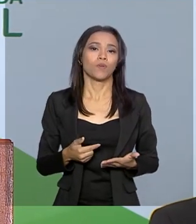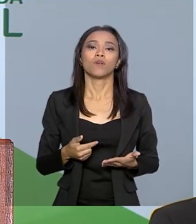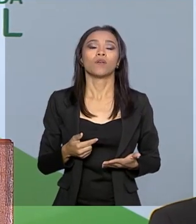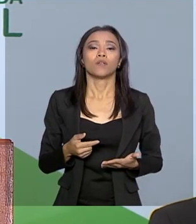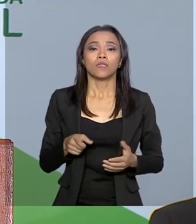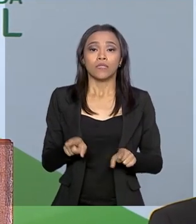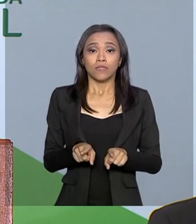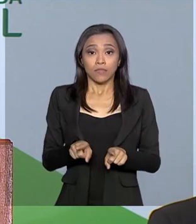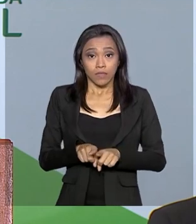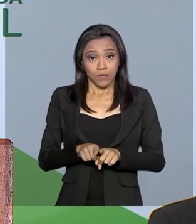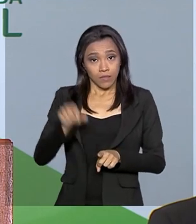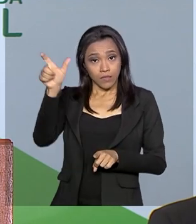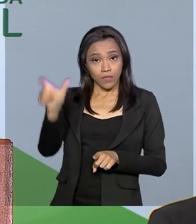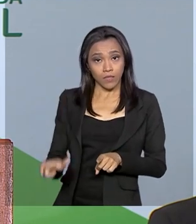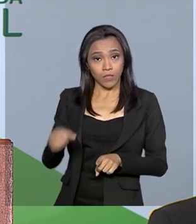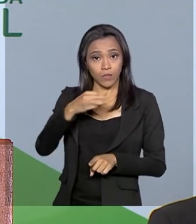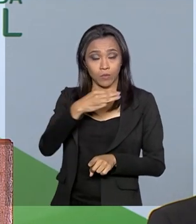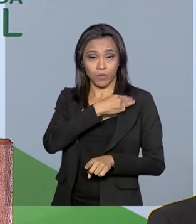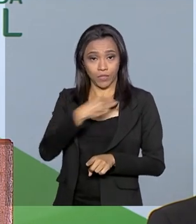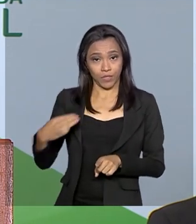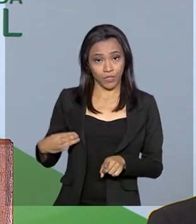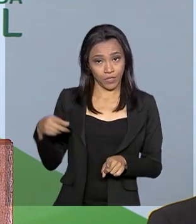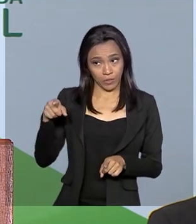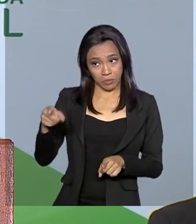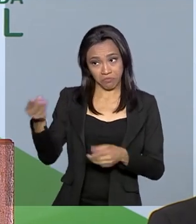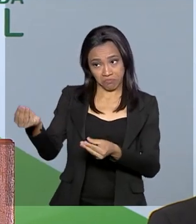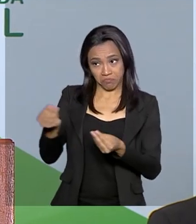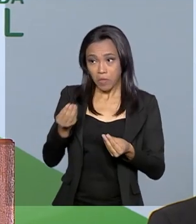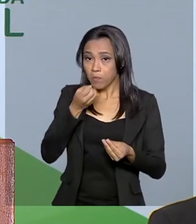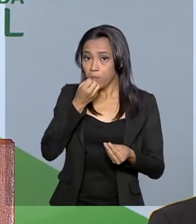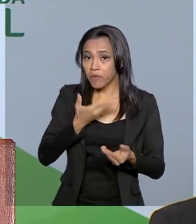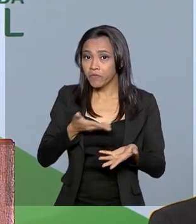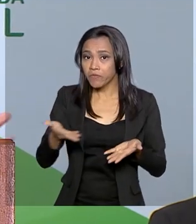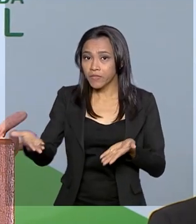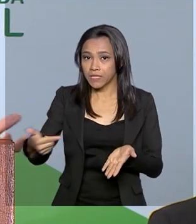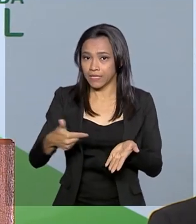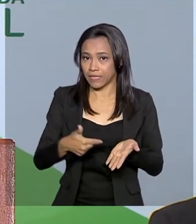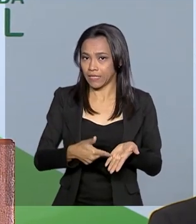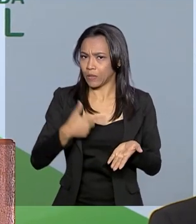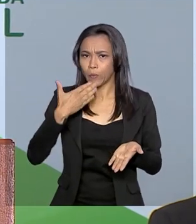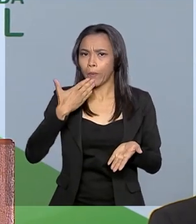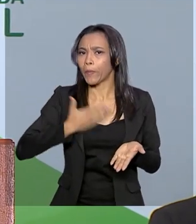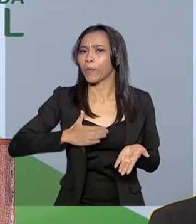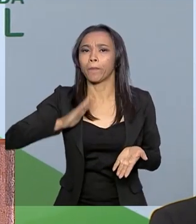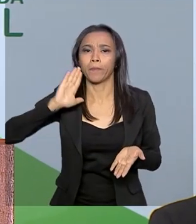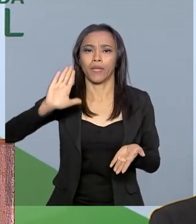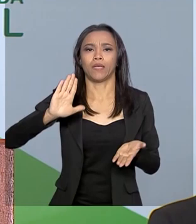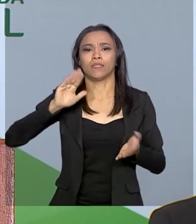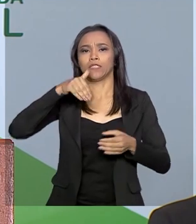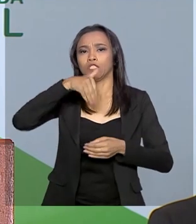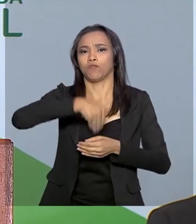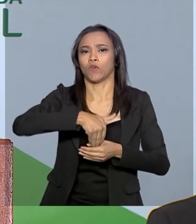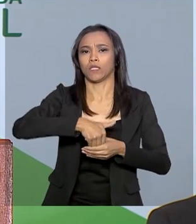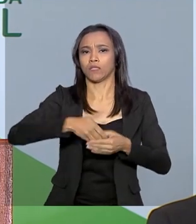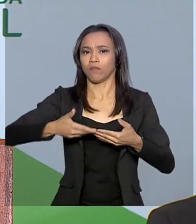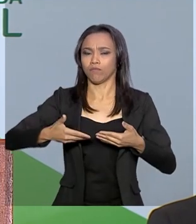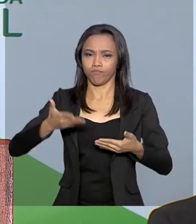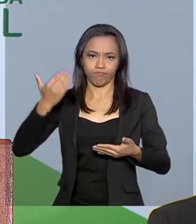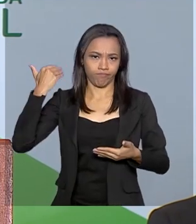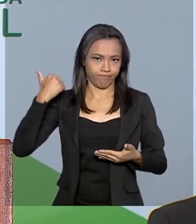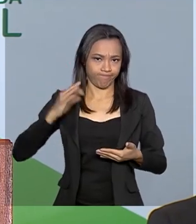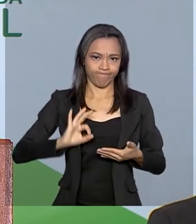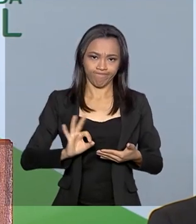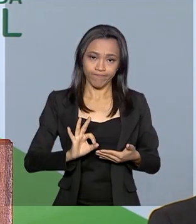ministro Mandetta, é muito bem-vinda, não é uma promessa de campanha. Até deixo bem claro.